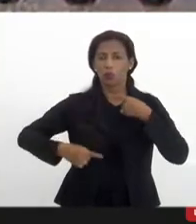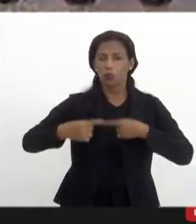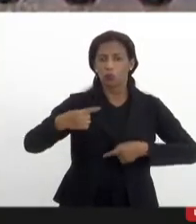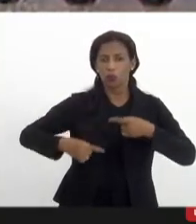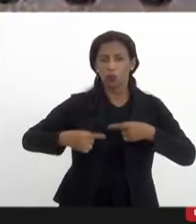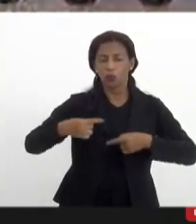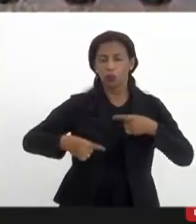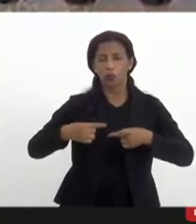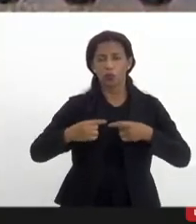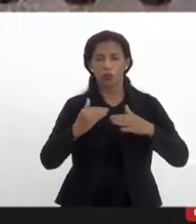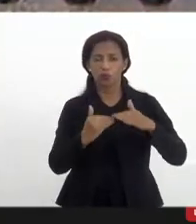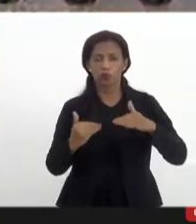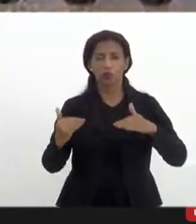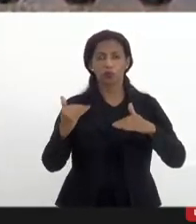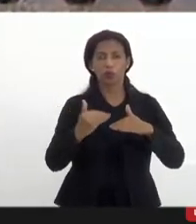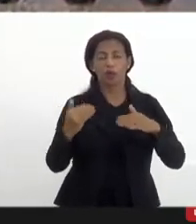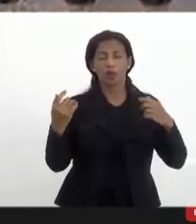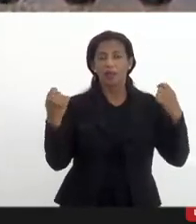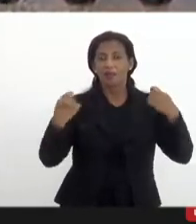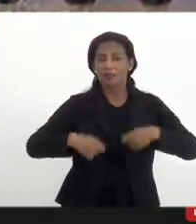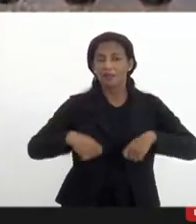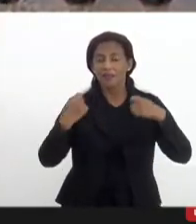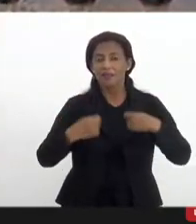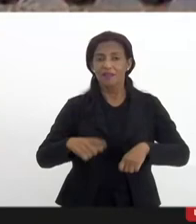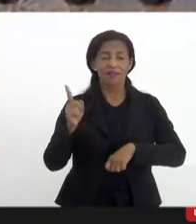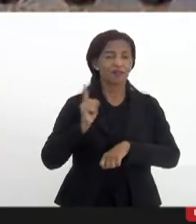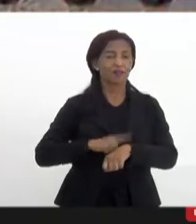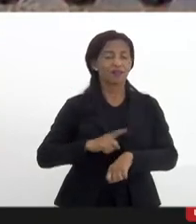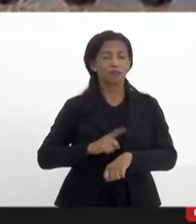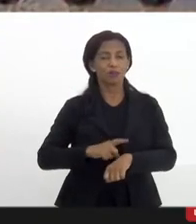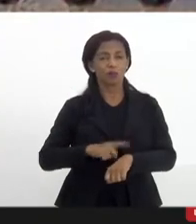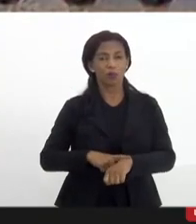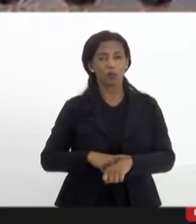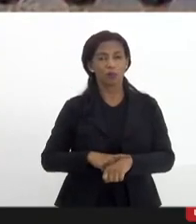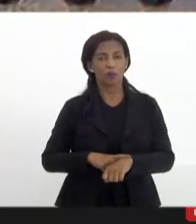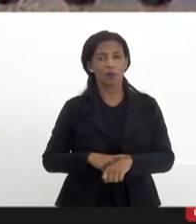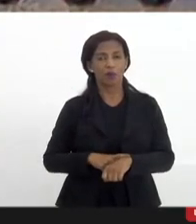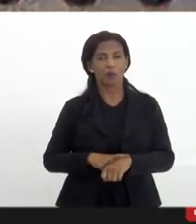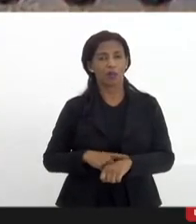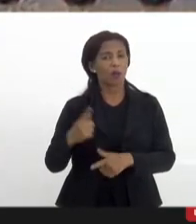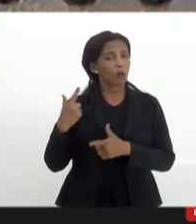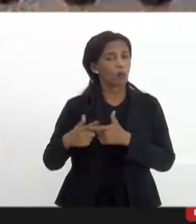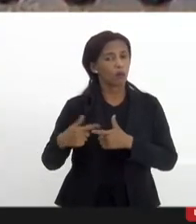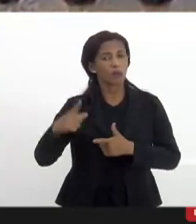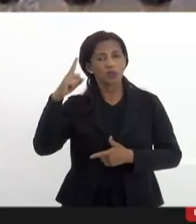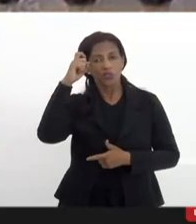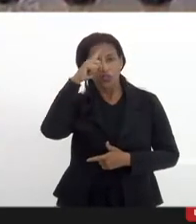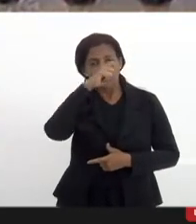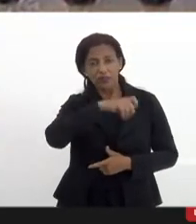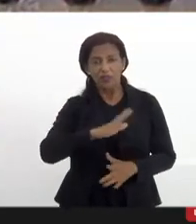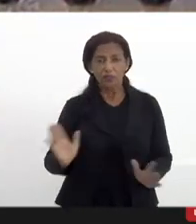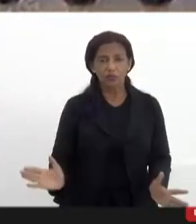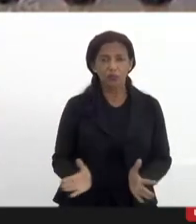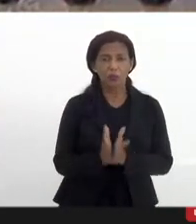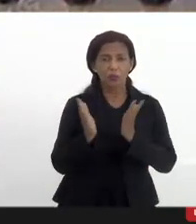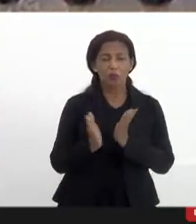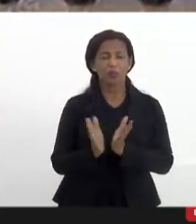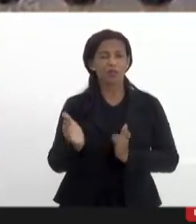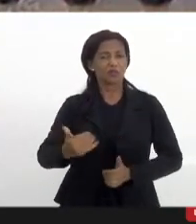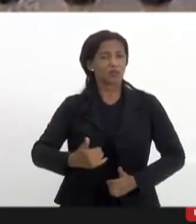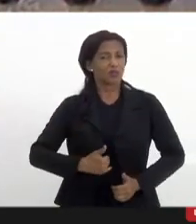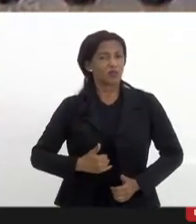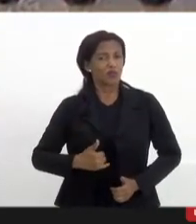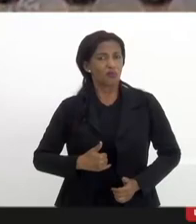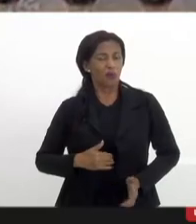sobre a necessidade nesse momento dramático de extrema pobreza de fome